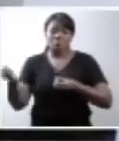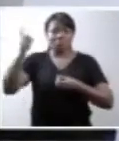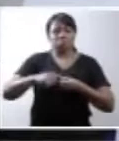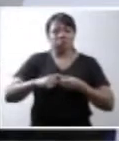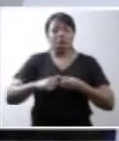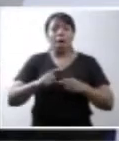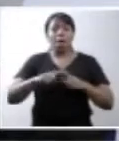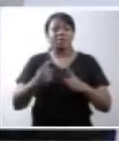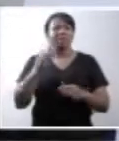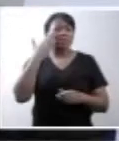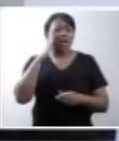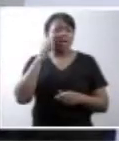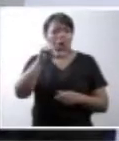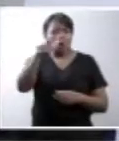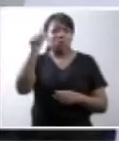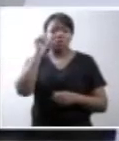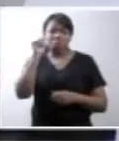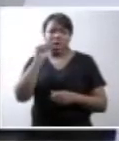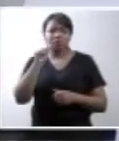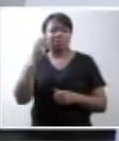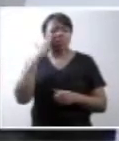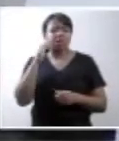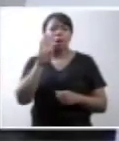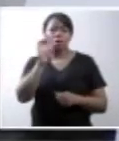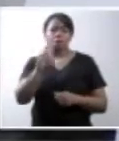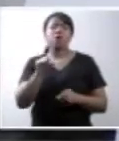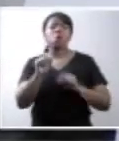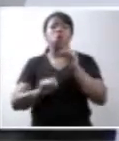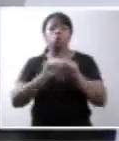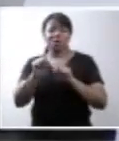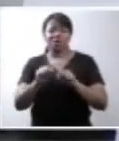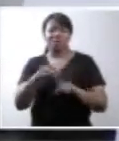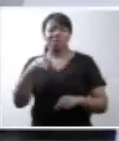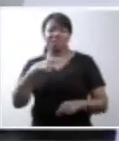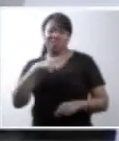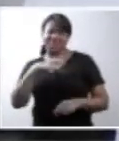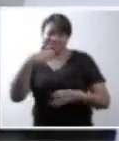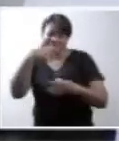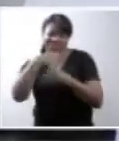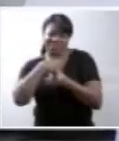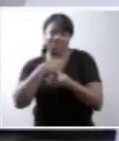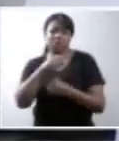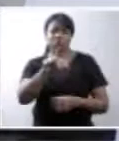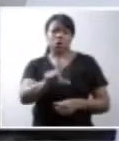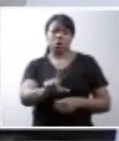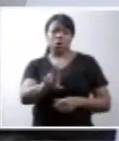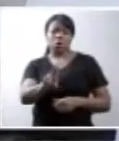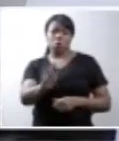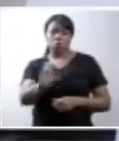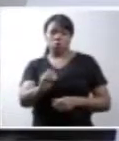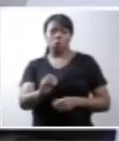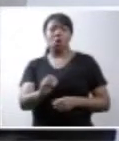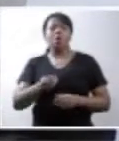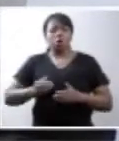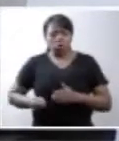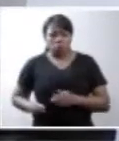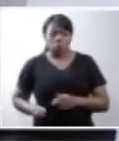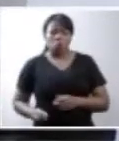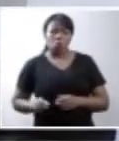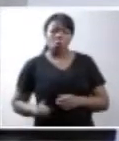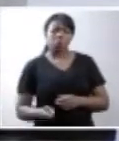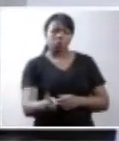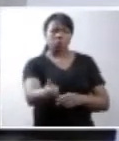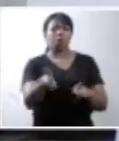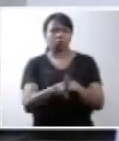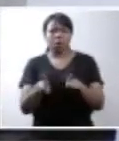outras mulheres possam entender de outra forma e postergar o luto, dando continuidade à gravidez. Mas entendem como